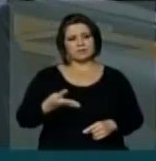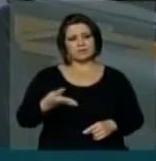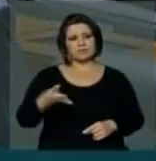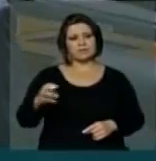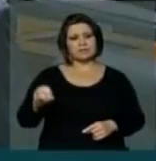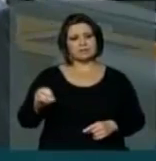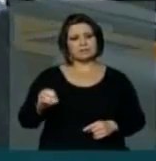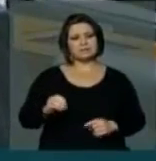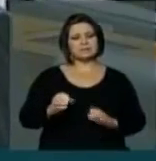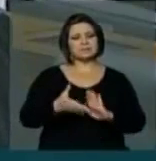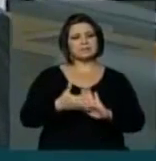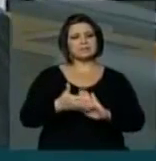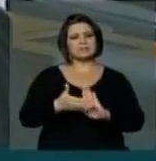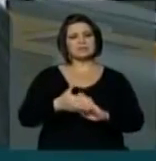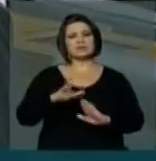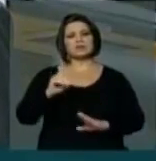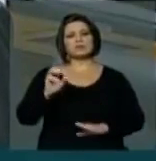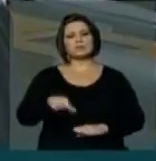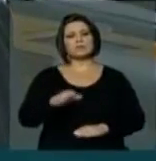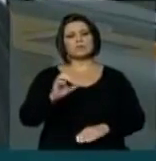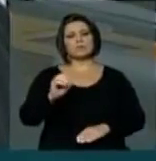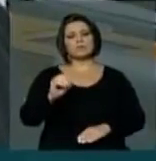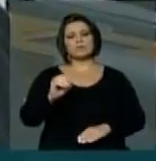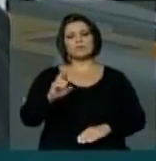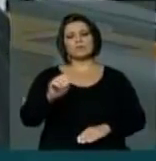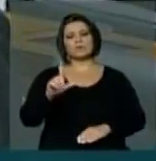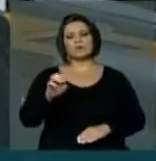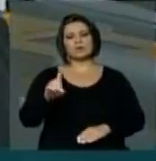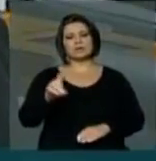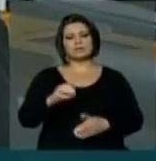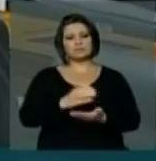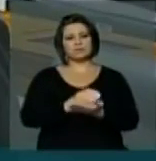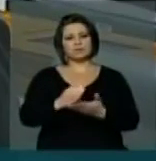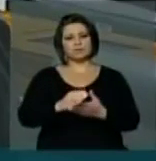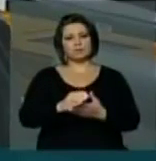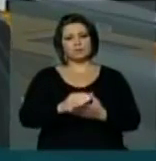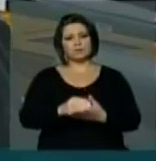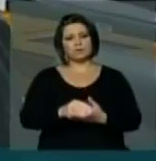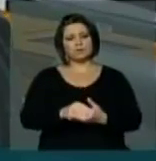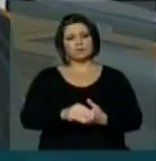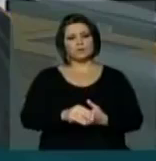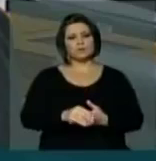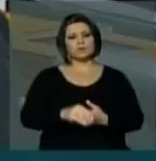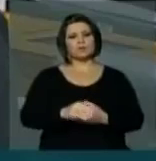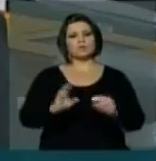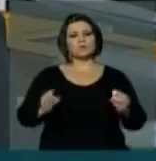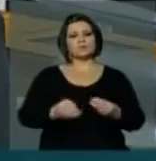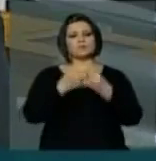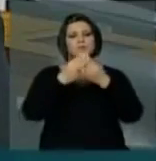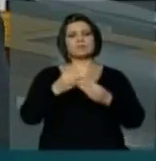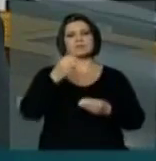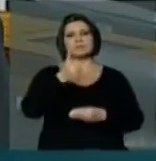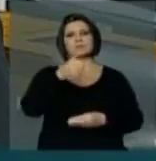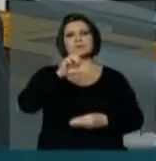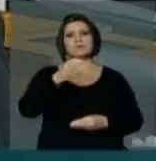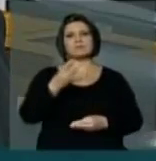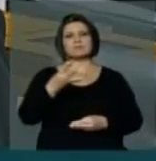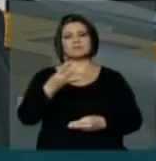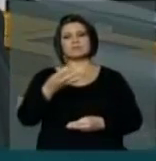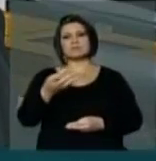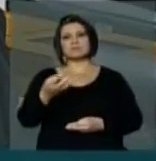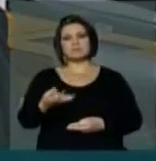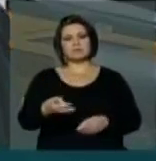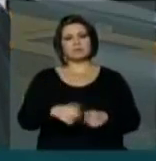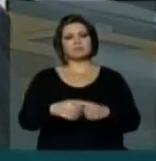sacerdócio de Dom Orlando Brantes Que se ordenou padre no dia 6 de julho de 1974 em Francisco Beltrão